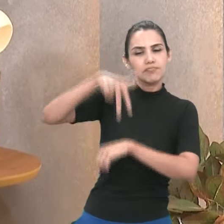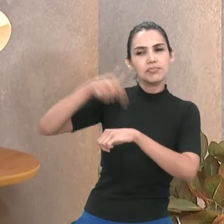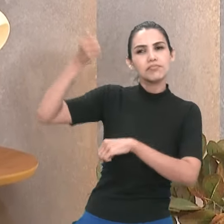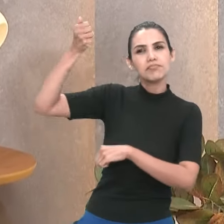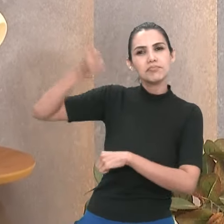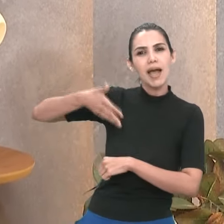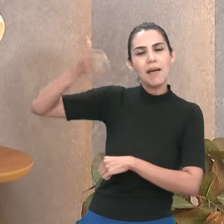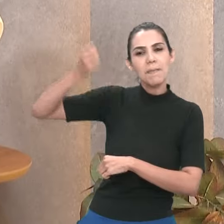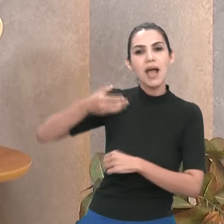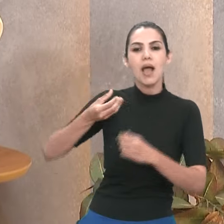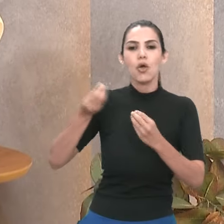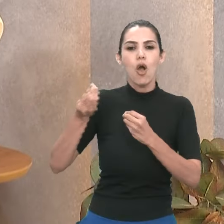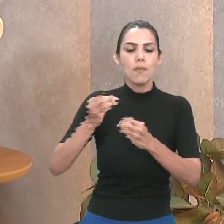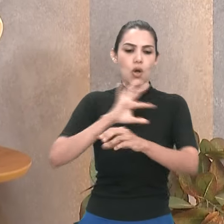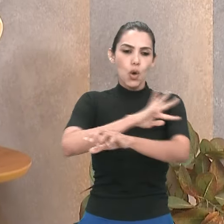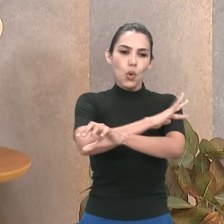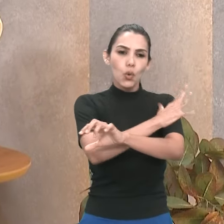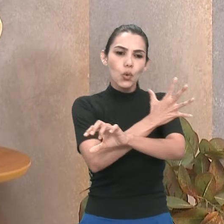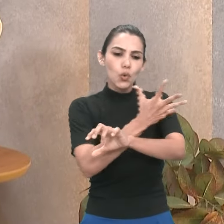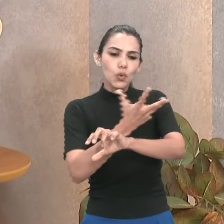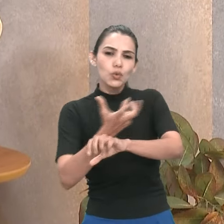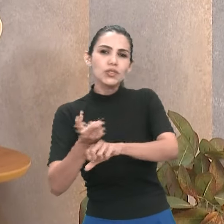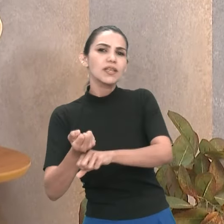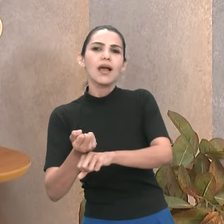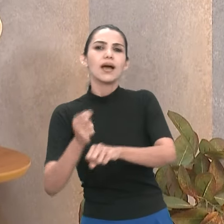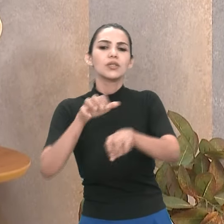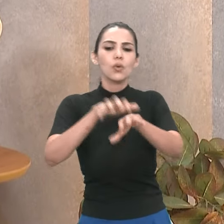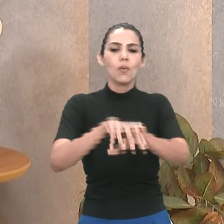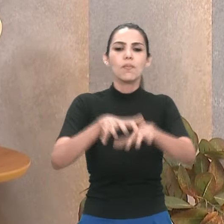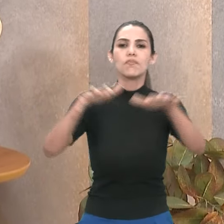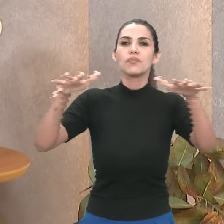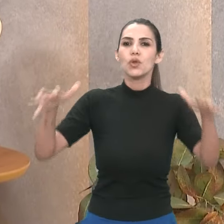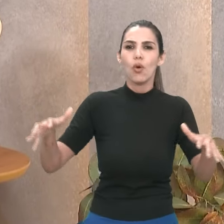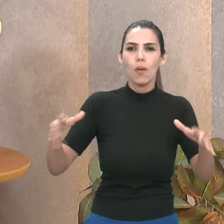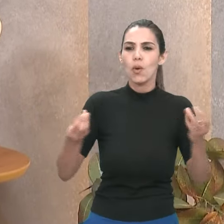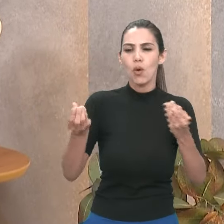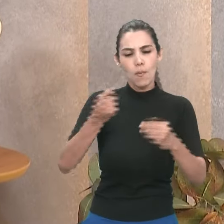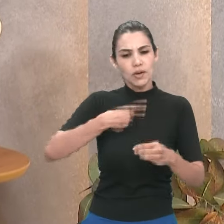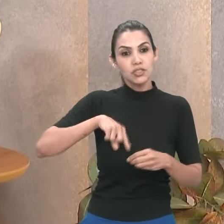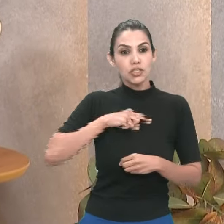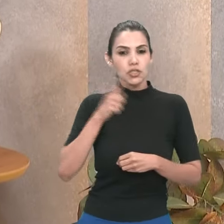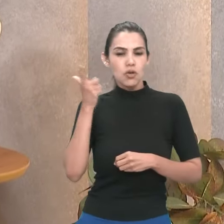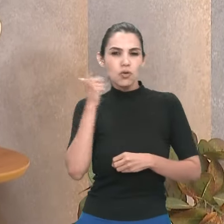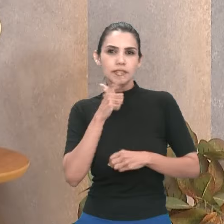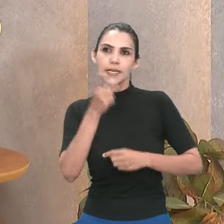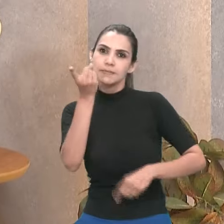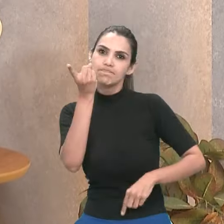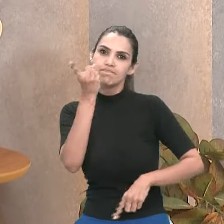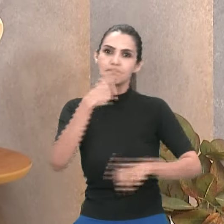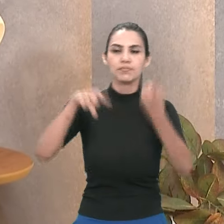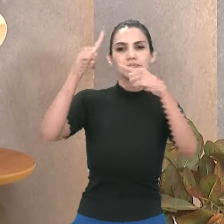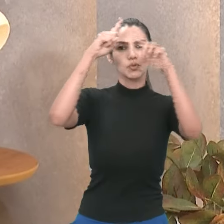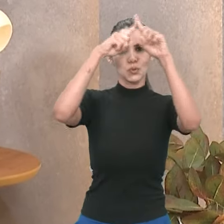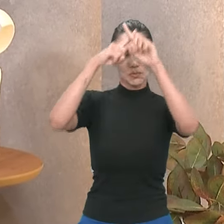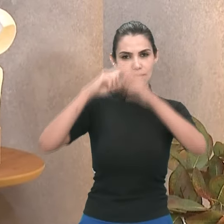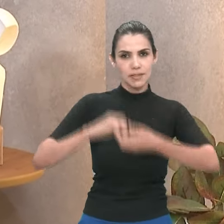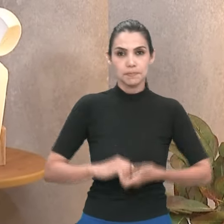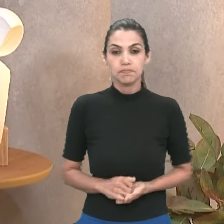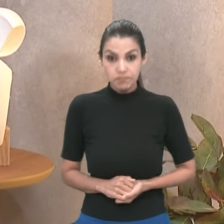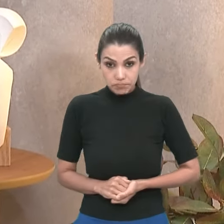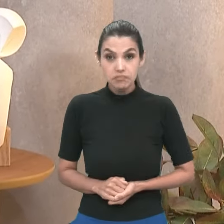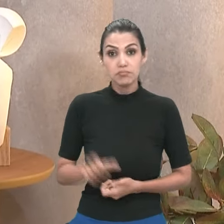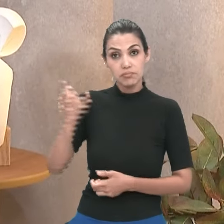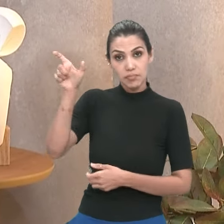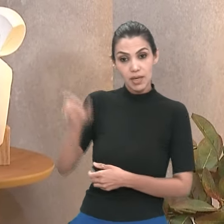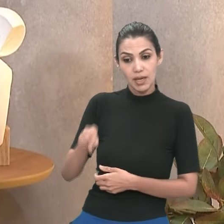cerrado, falando especificamente do nosso bioma, o que podemos superar e quem decide o que vai acontecer. E ele, o